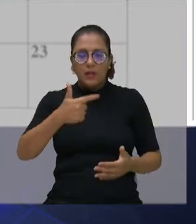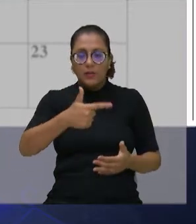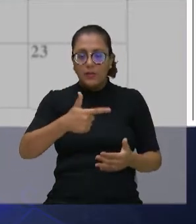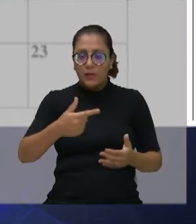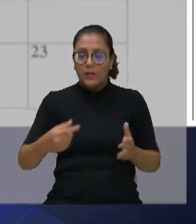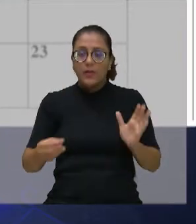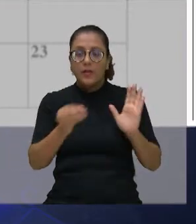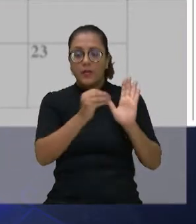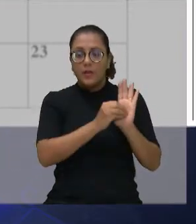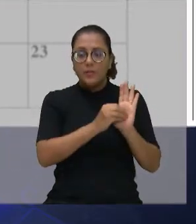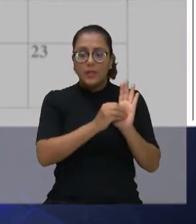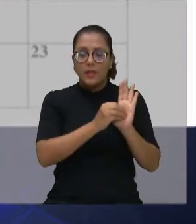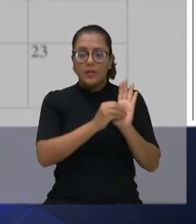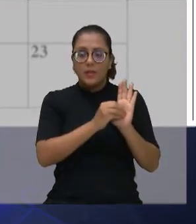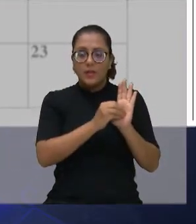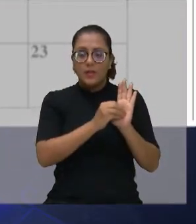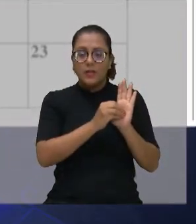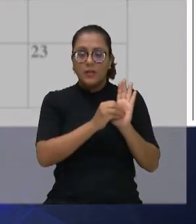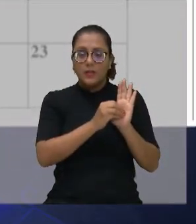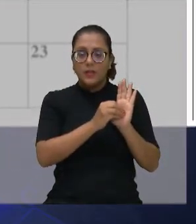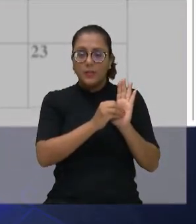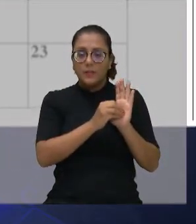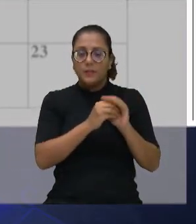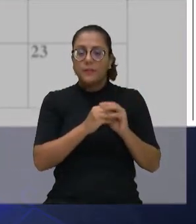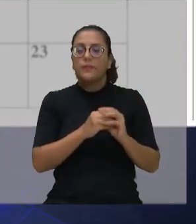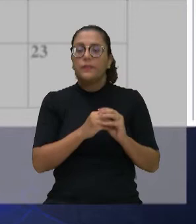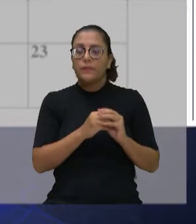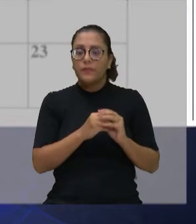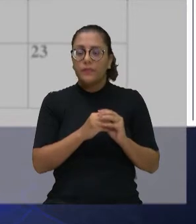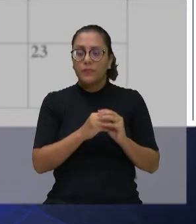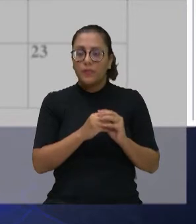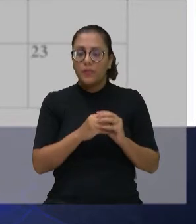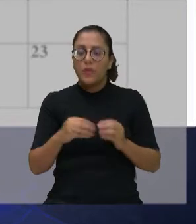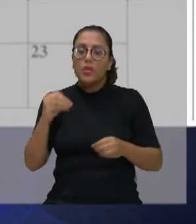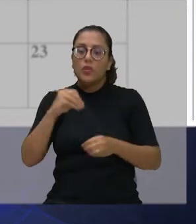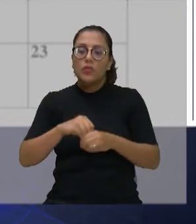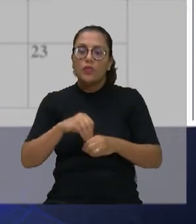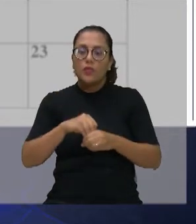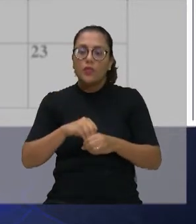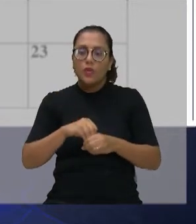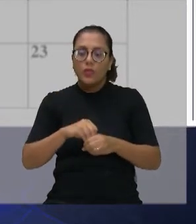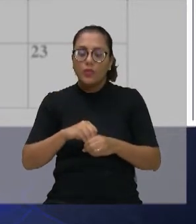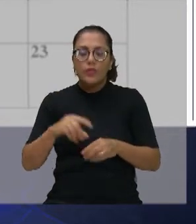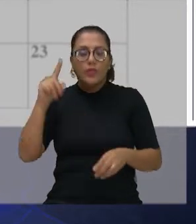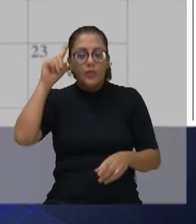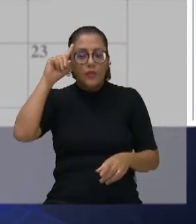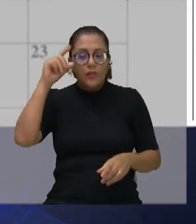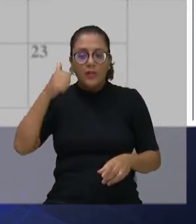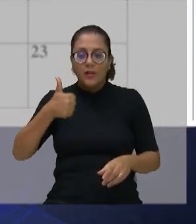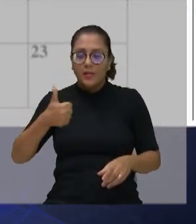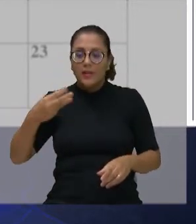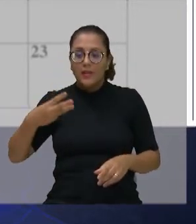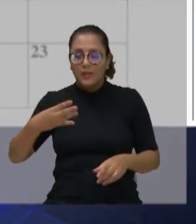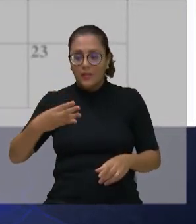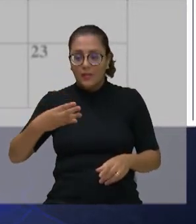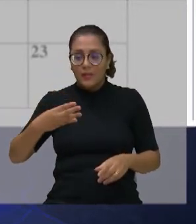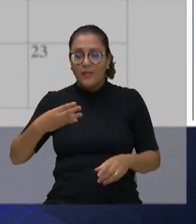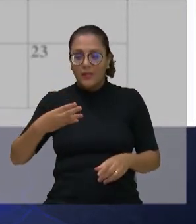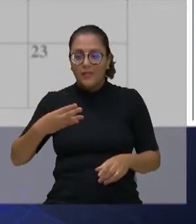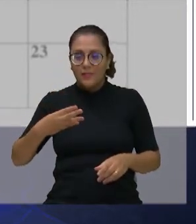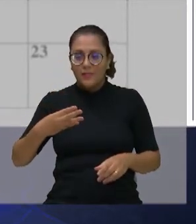emenda. Vereadora, por favor, conclua. Já estou terminando, seu presidente. E o voto é o dia 14. Então, esse é o VAPT-VUPT.